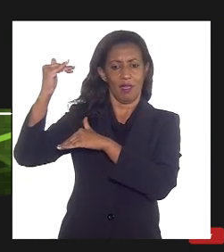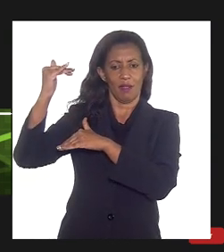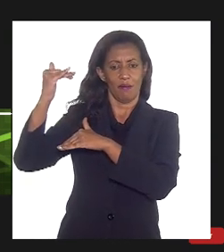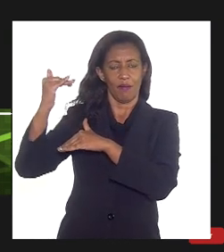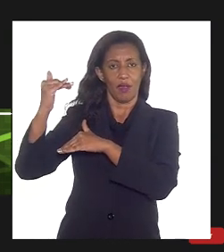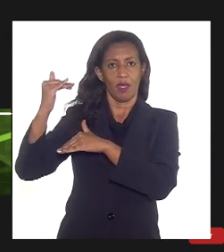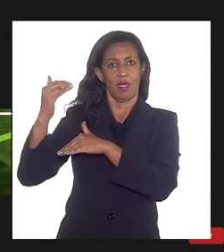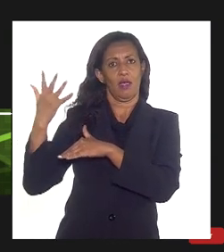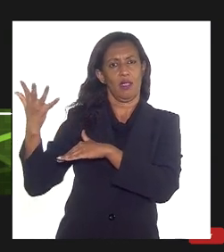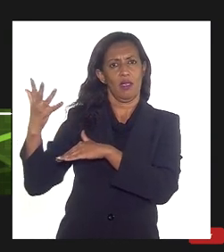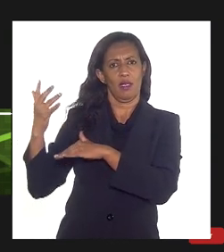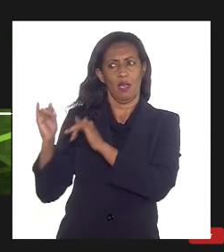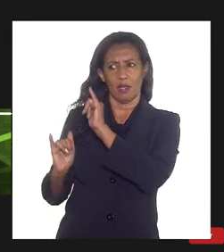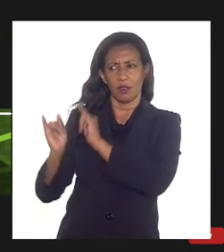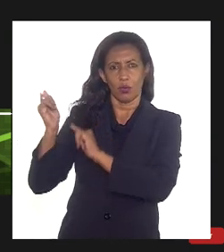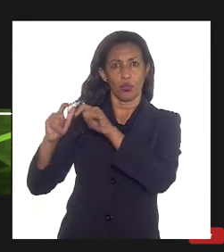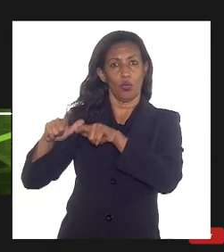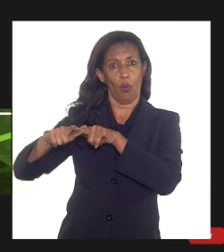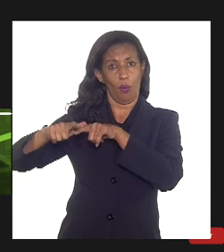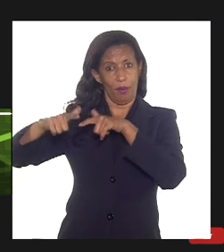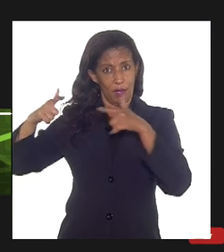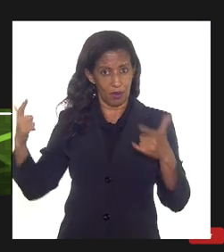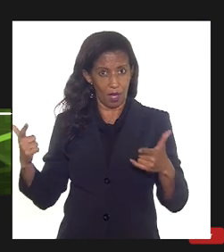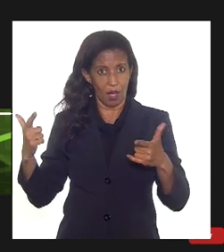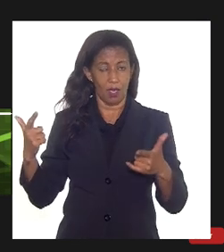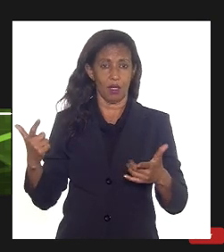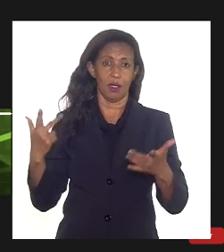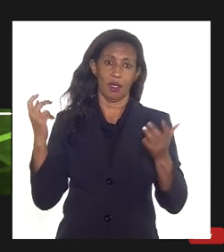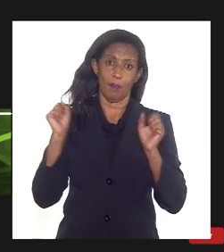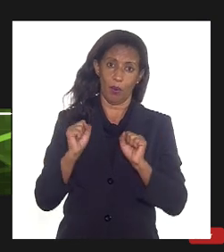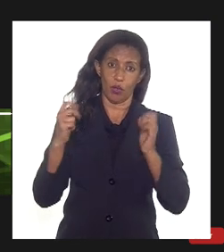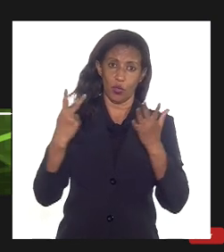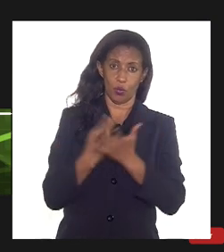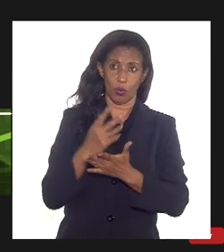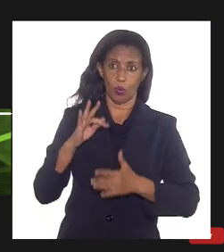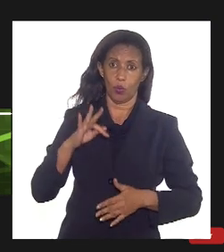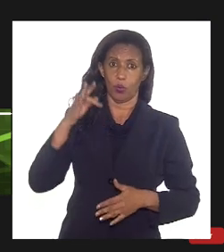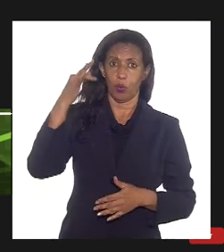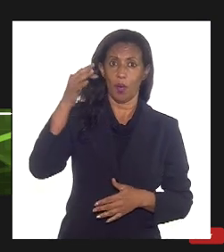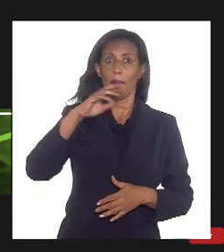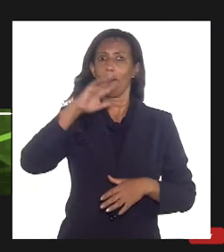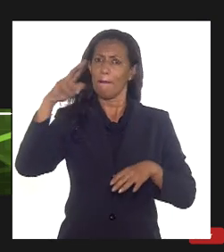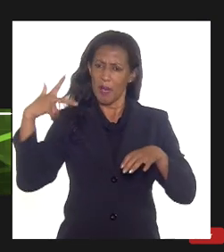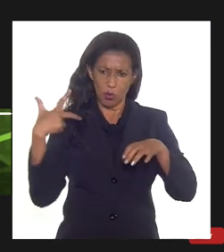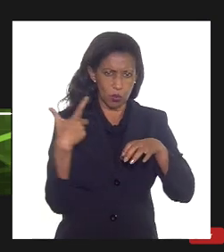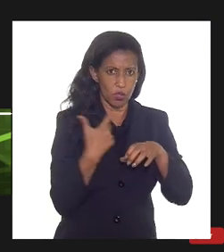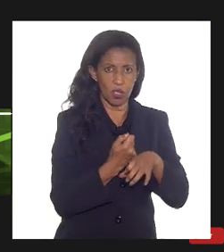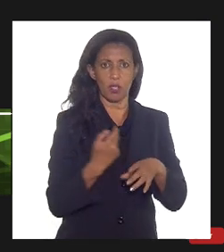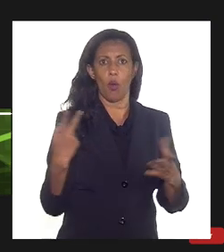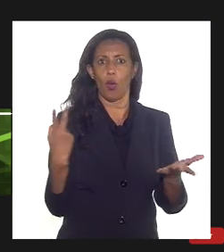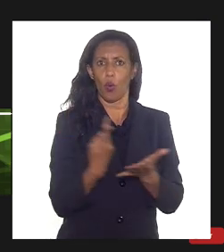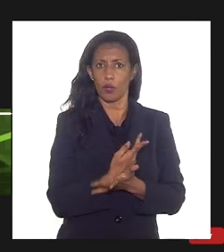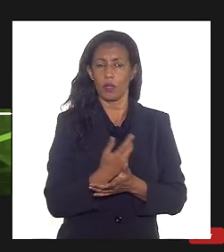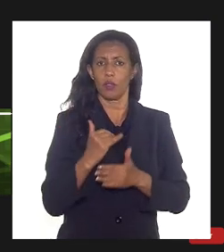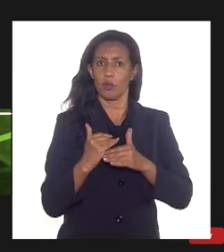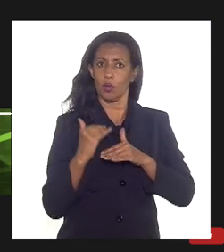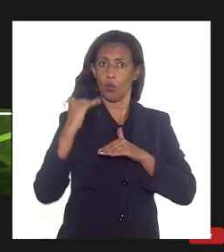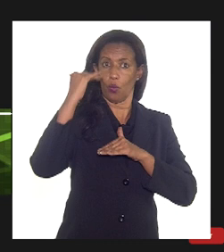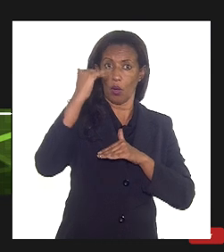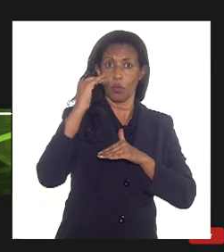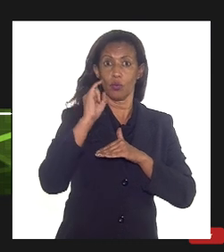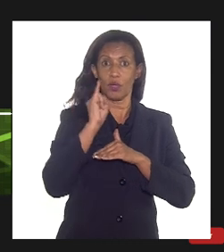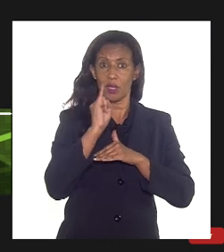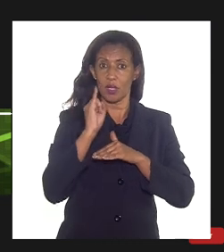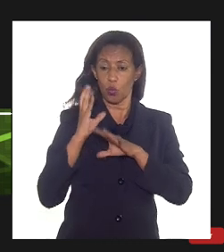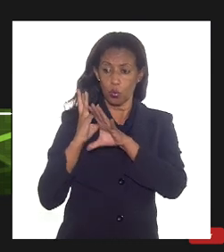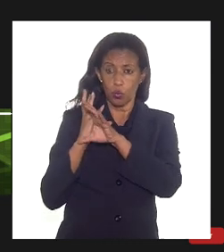aumentar e está previsto ocorrer ao longo do tempo mesmo com a rejeição permanecendo percentualmente alta se o total de